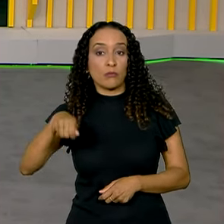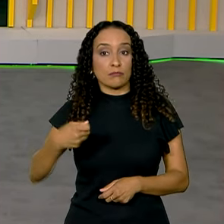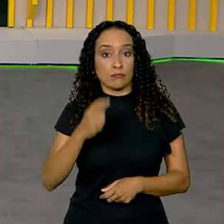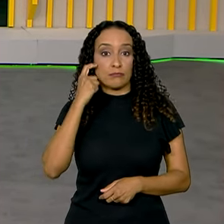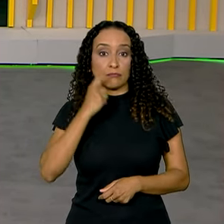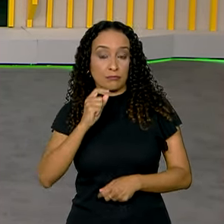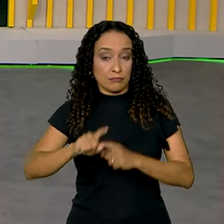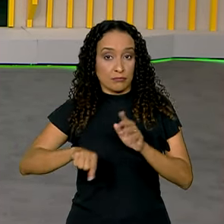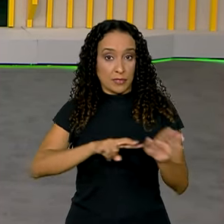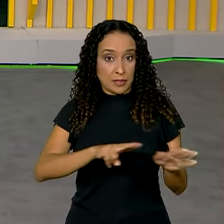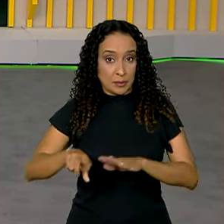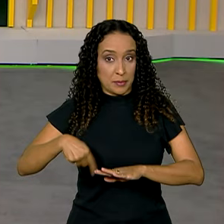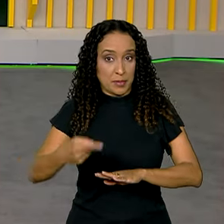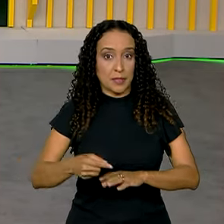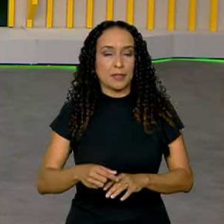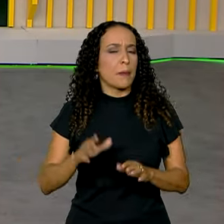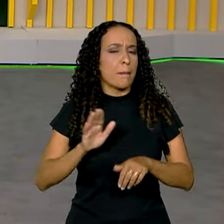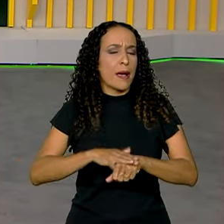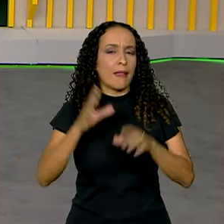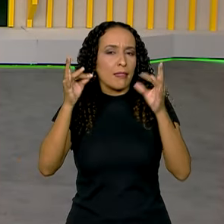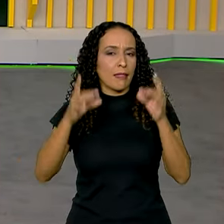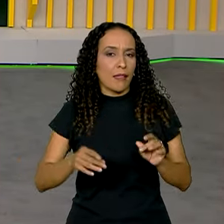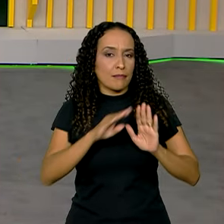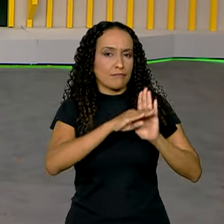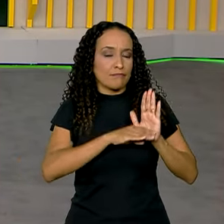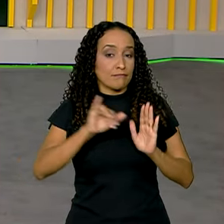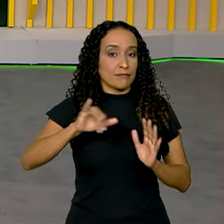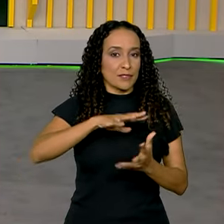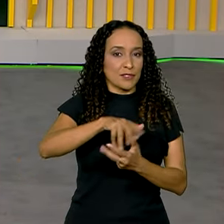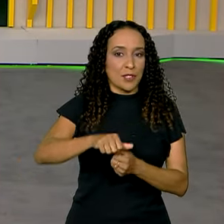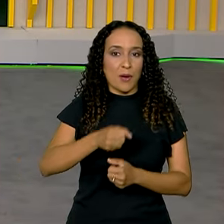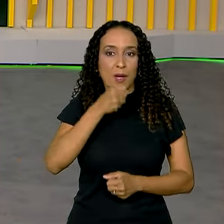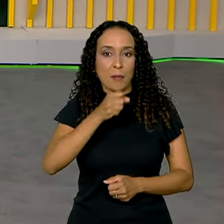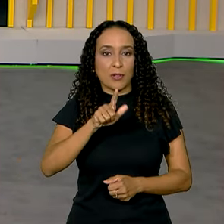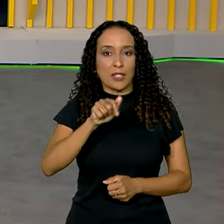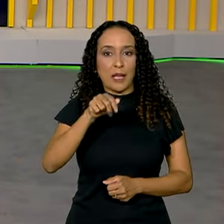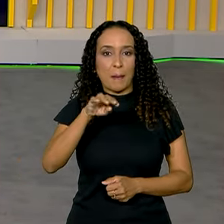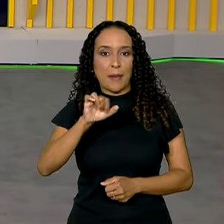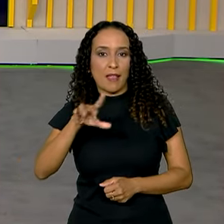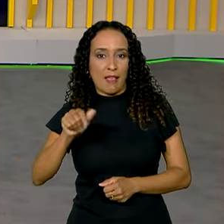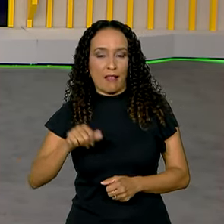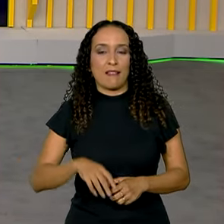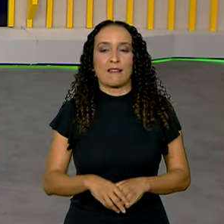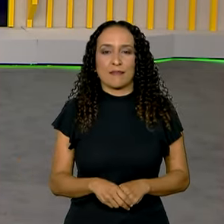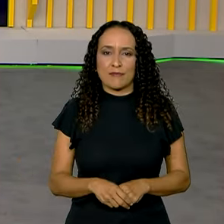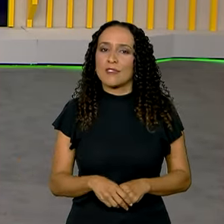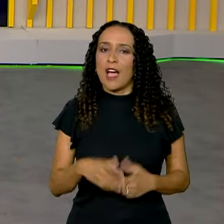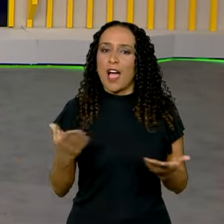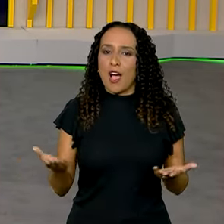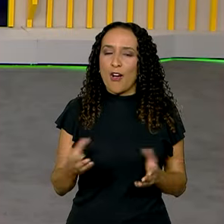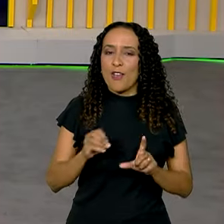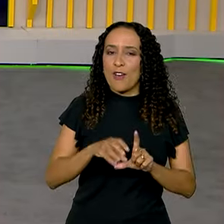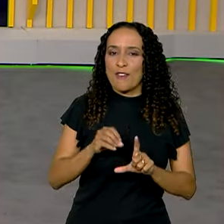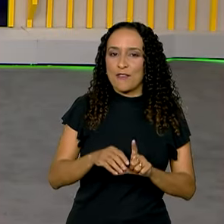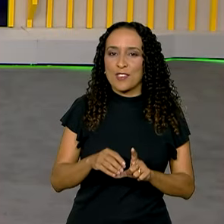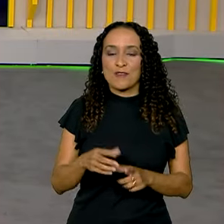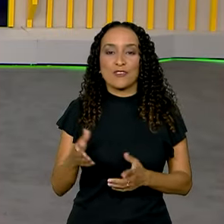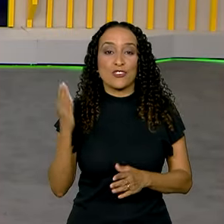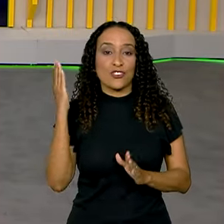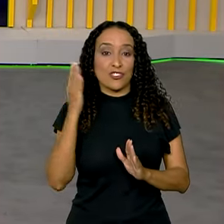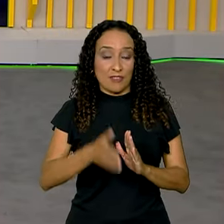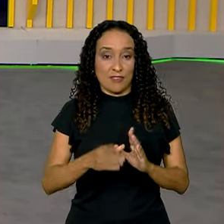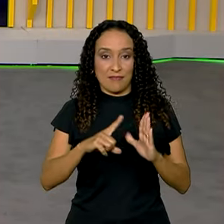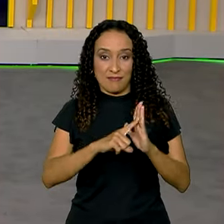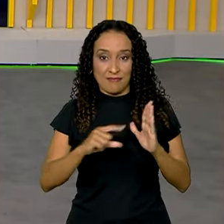próxima semana. E quem tem mais detalhes dessa agenda internacional é a repórter Gabriela Noronha, que fala agora ao vivo com a gente,